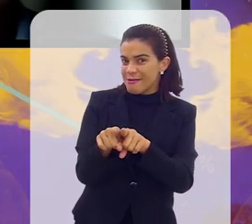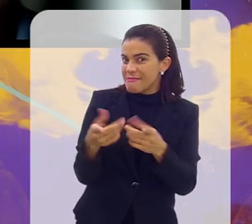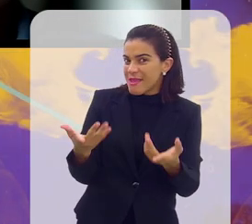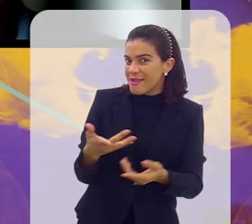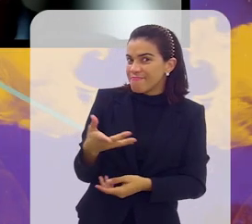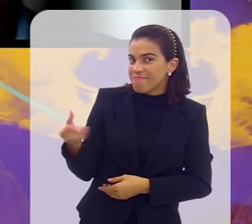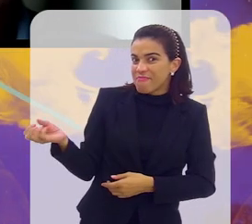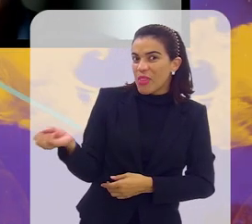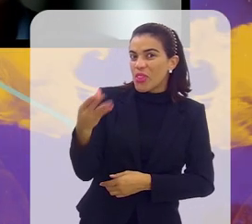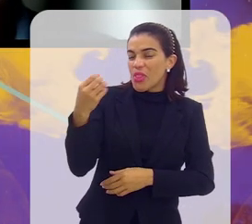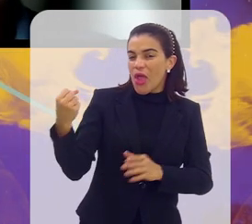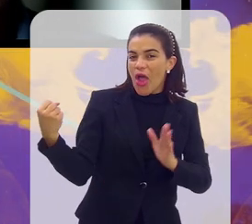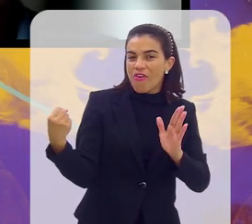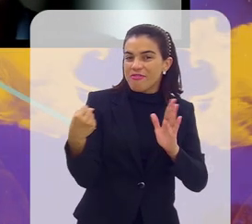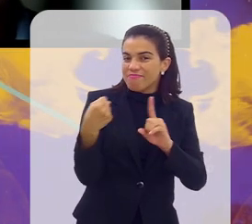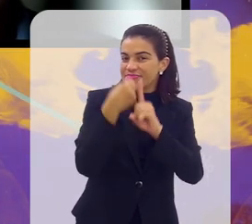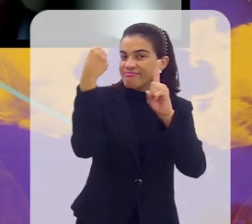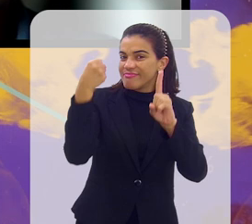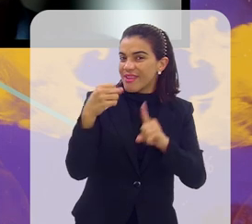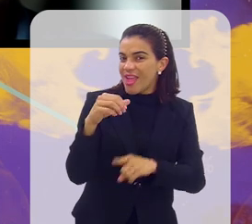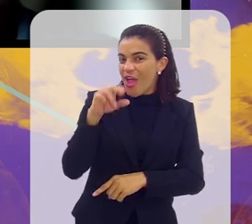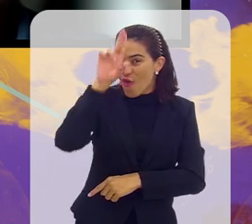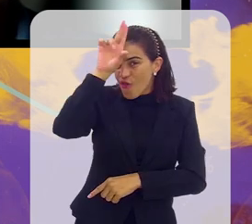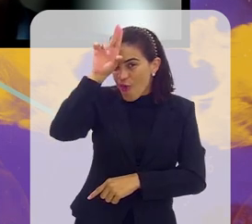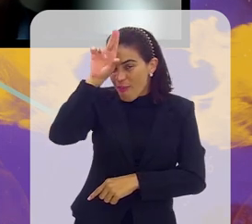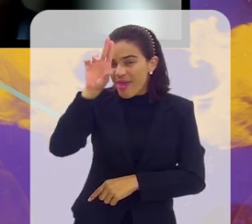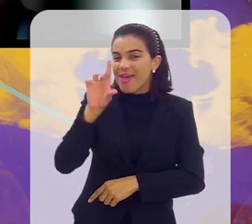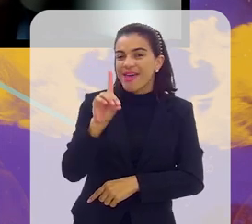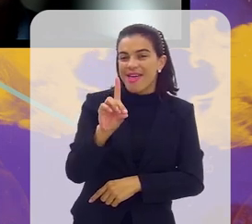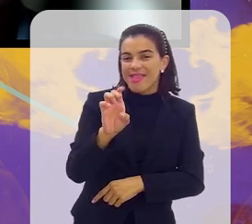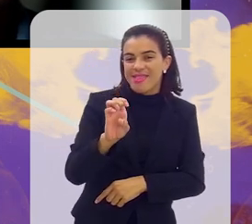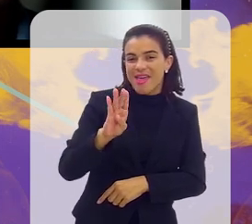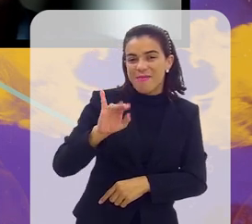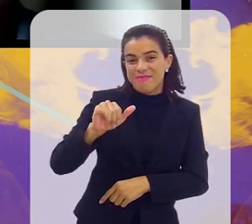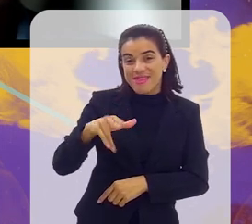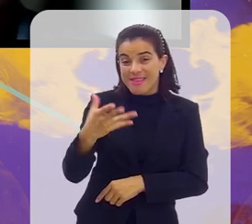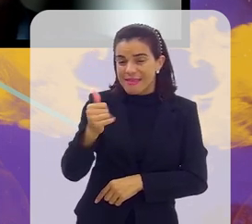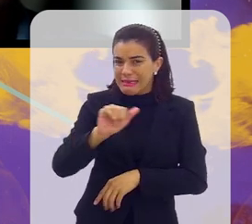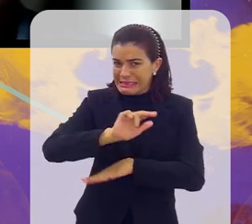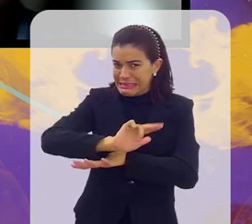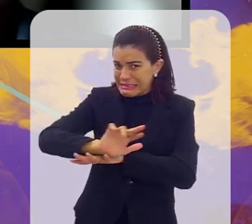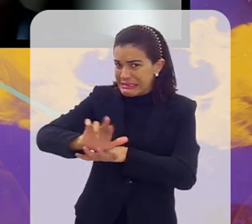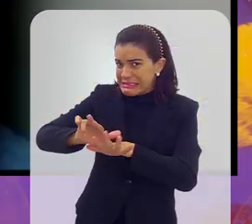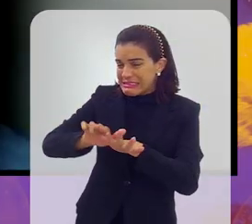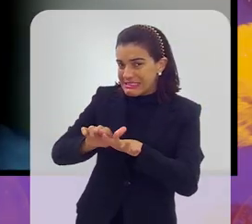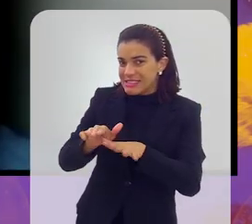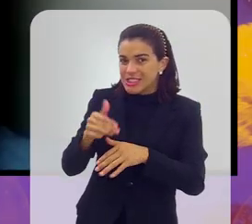novas Martas, né? Marta, Formiga, Debbinha, enfim, tantas outras jogadoras, né?